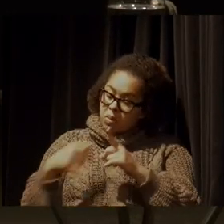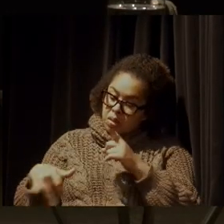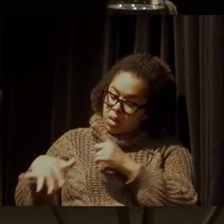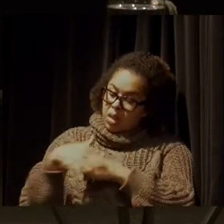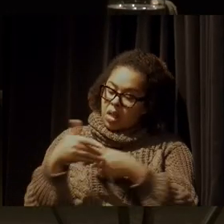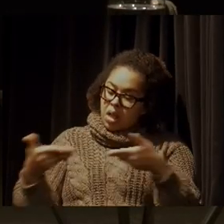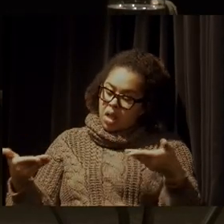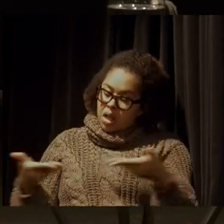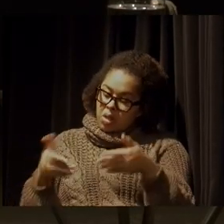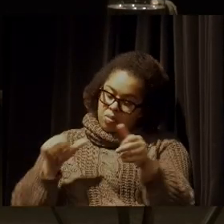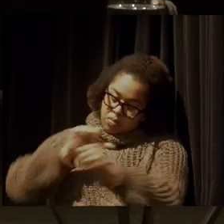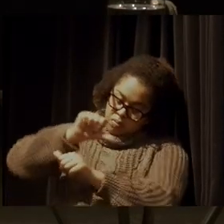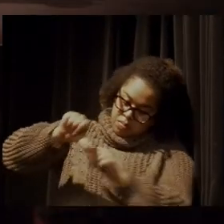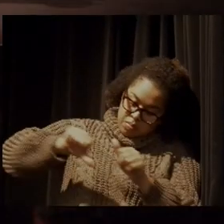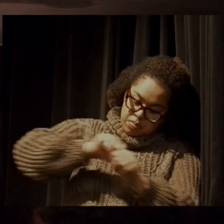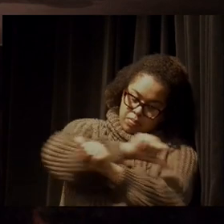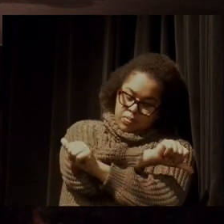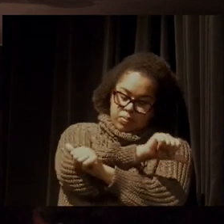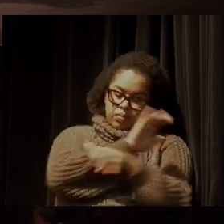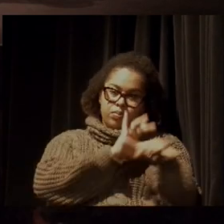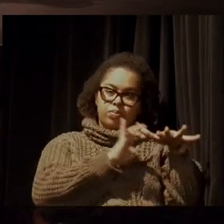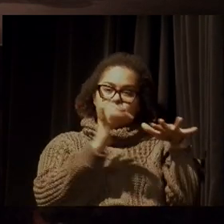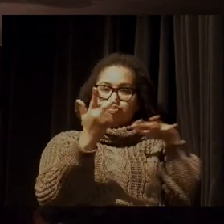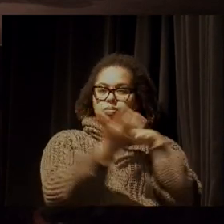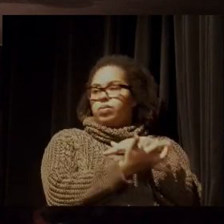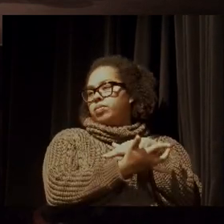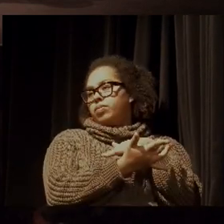muito forte para os meios digitais.